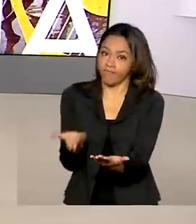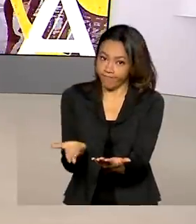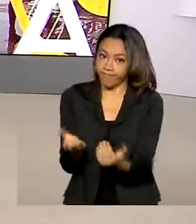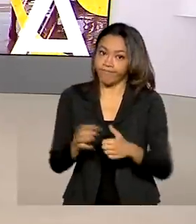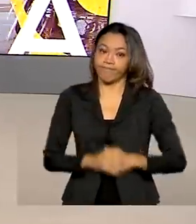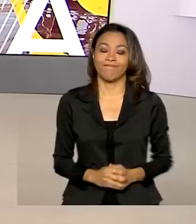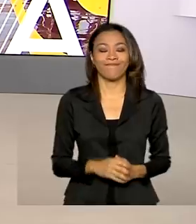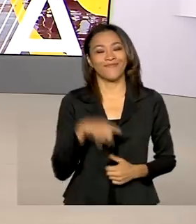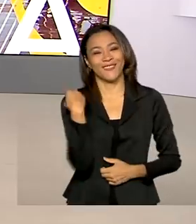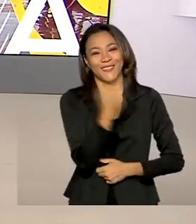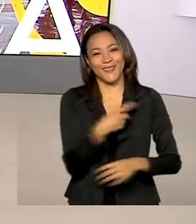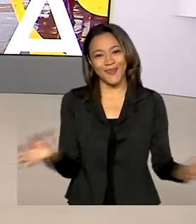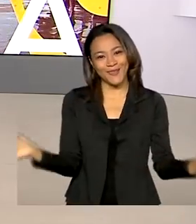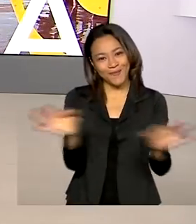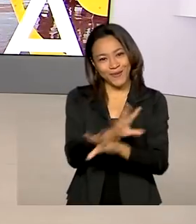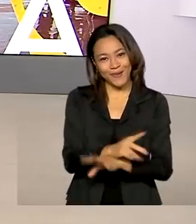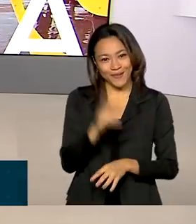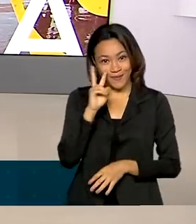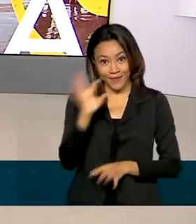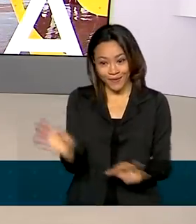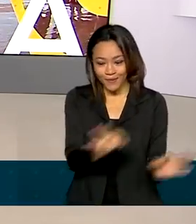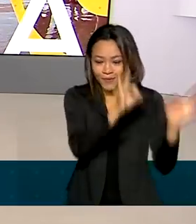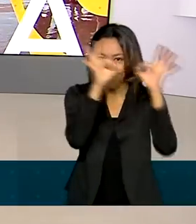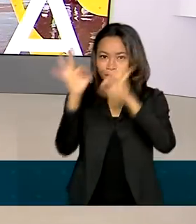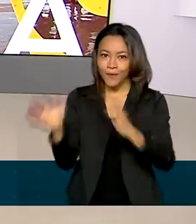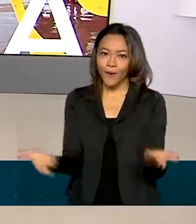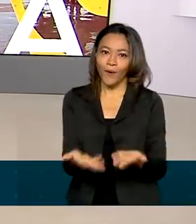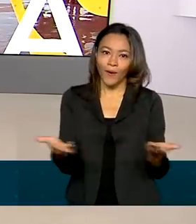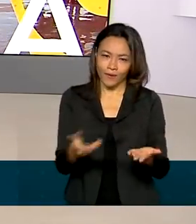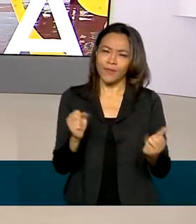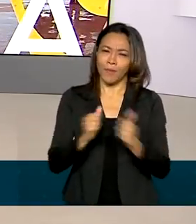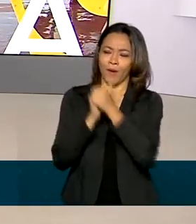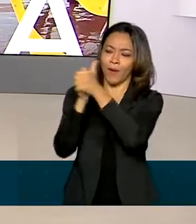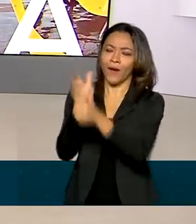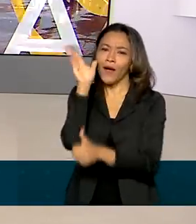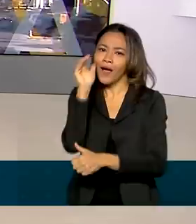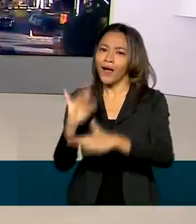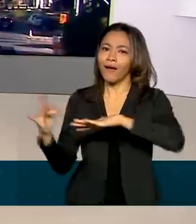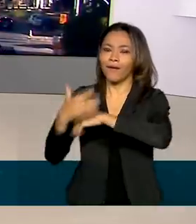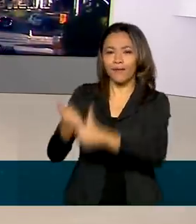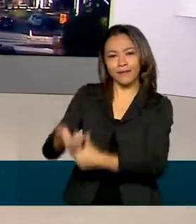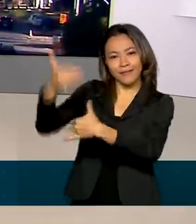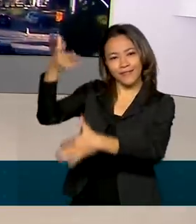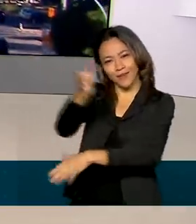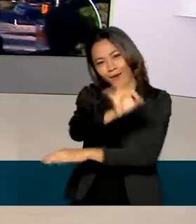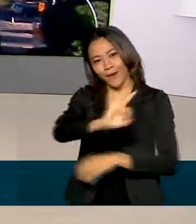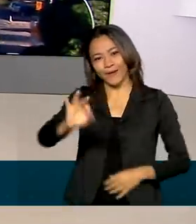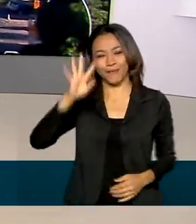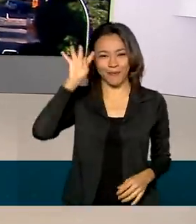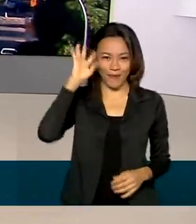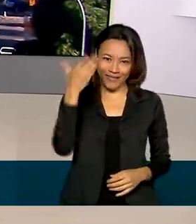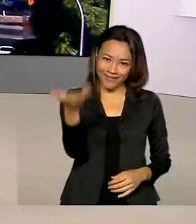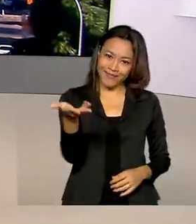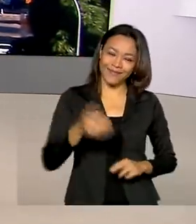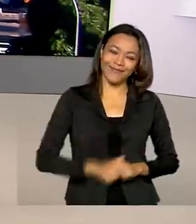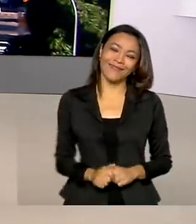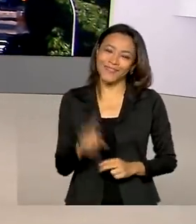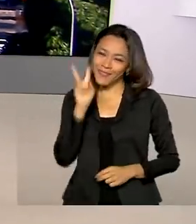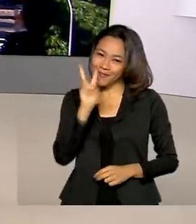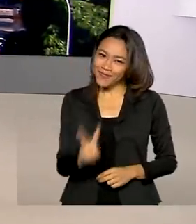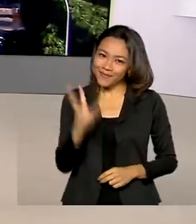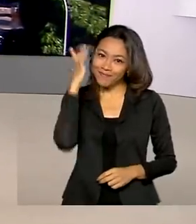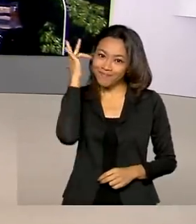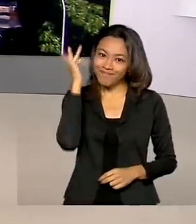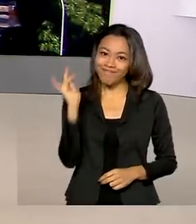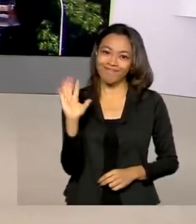E o Brasil em Dia termina aqui as reportagens de hoje. Você confere em nossas redes sociais uma ótima quarta-feira. Nós nos vemos